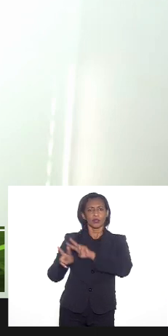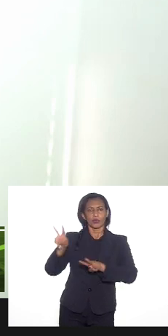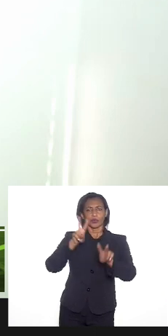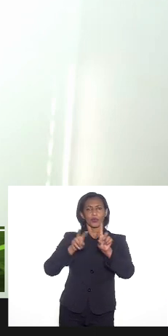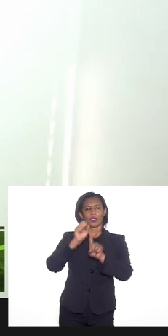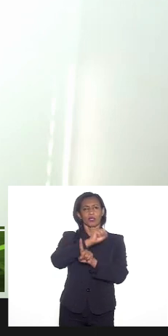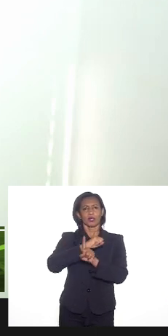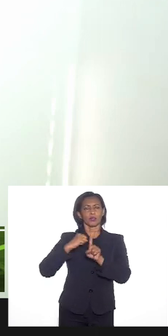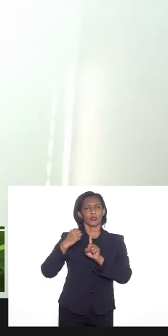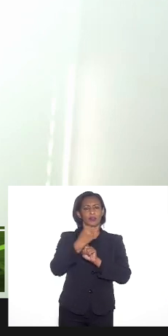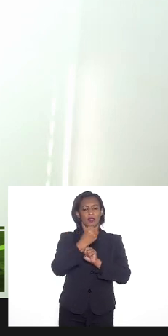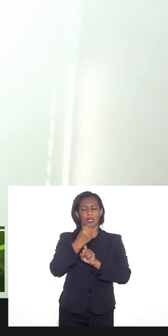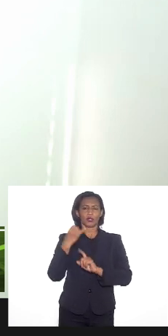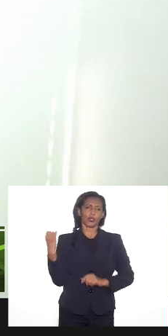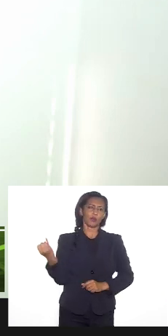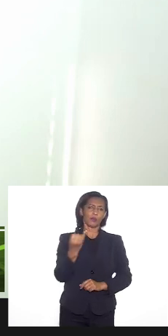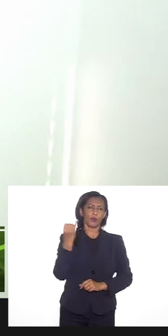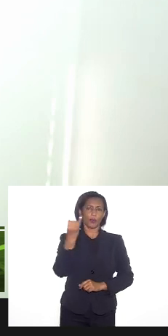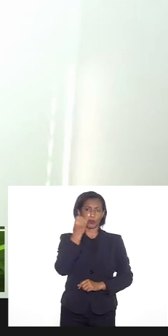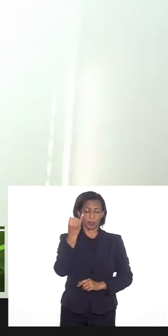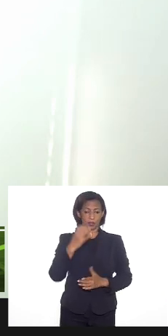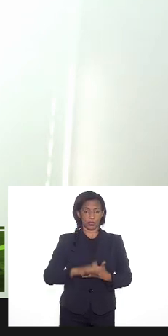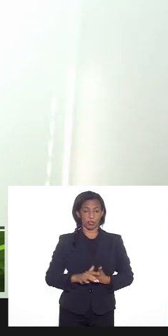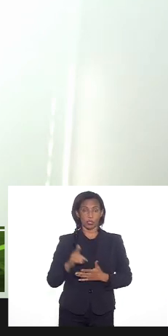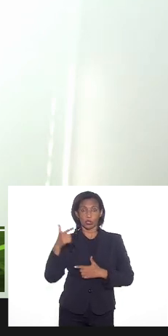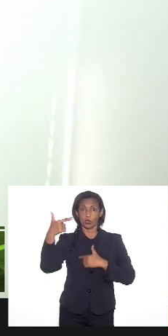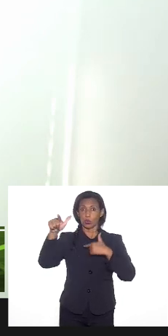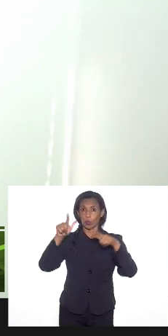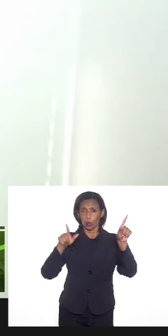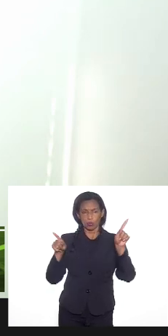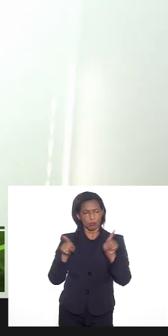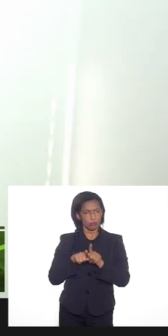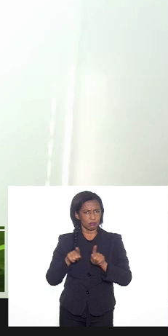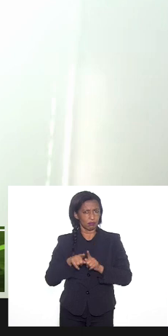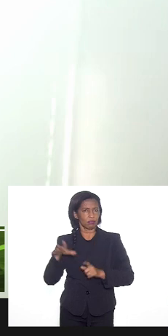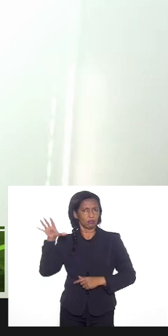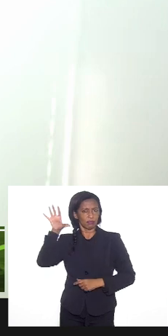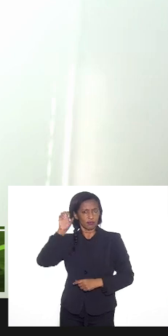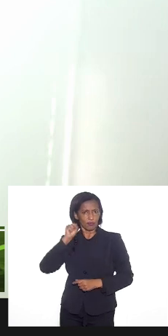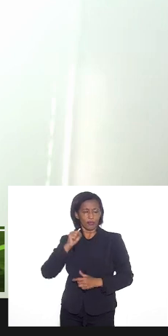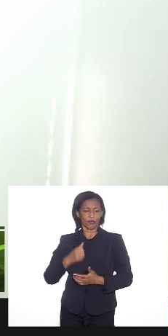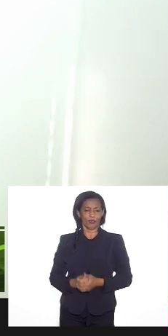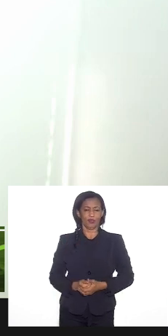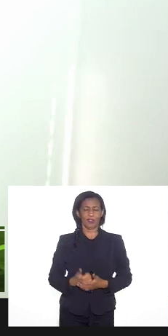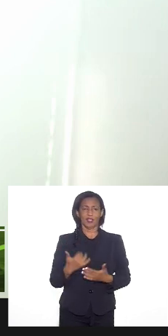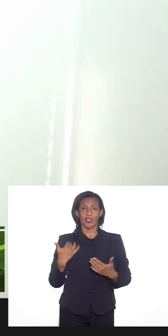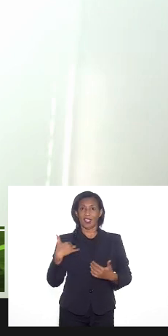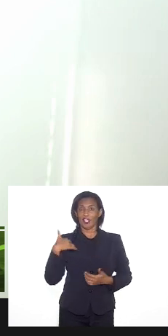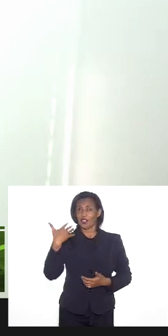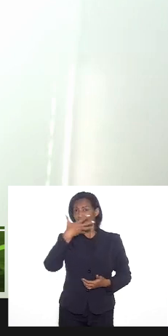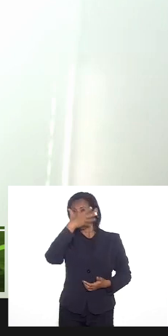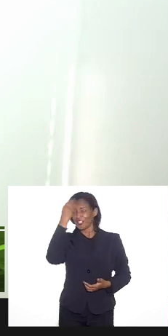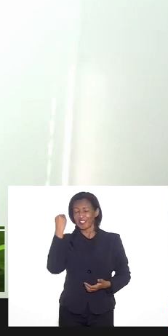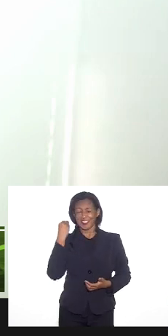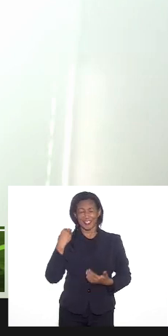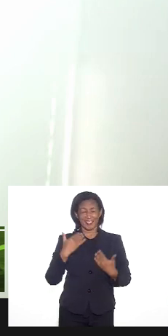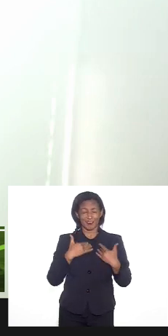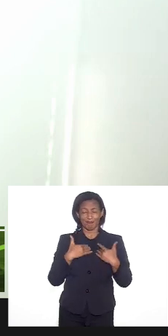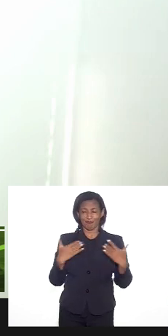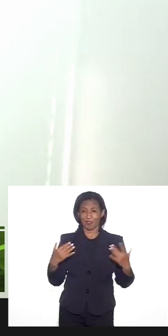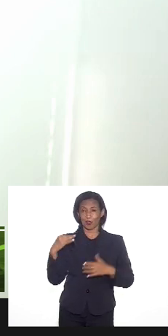sociedade importante que já vieram e outros que serão ouvidos aqui esqueci de saudar todos os deputados e deputadas